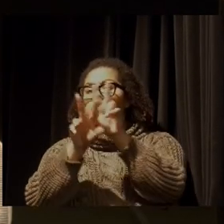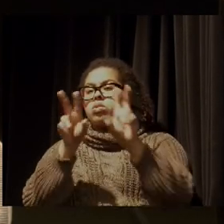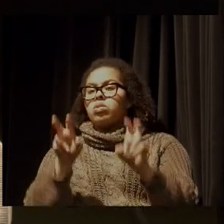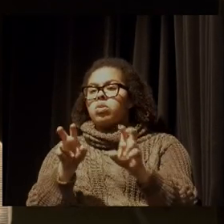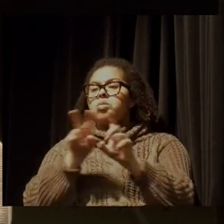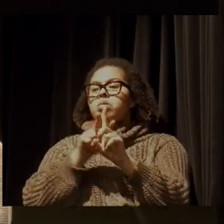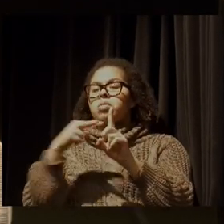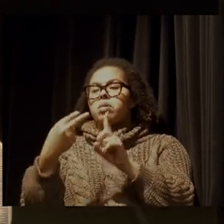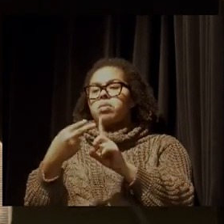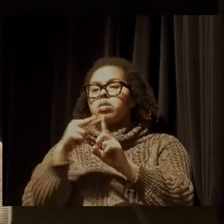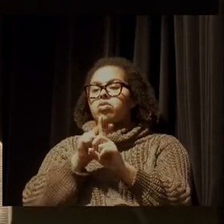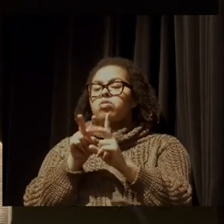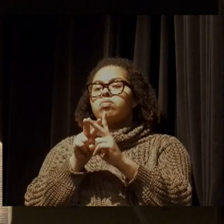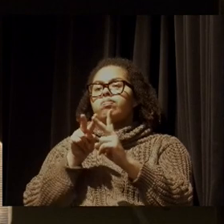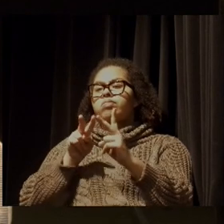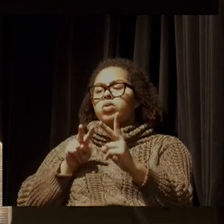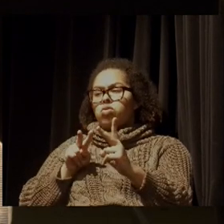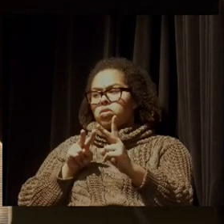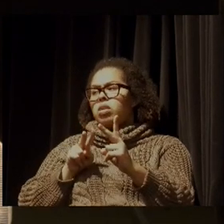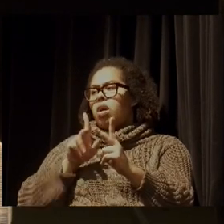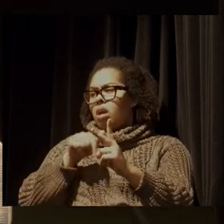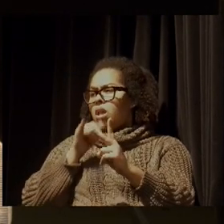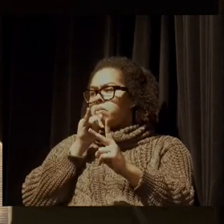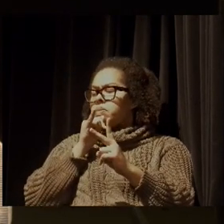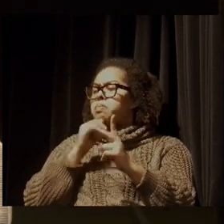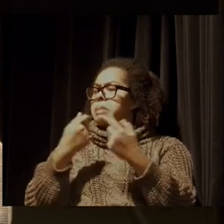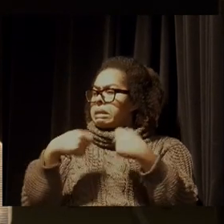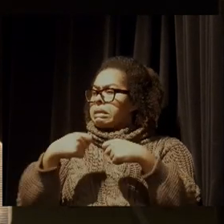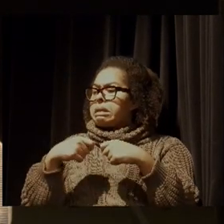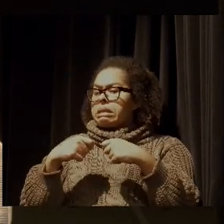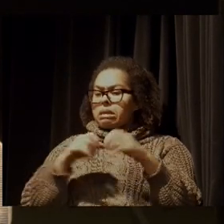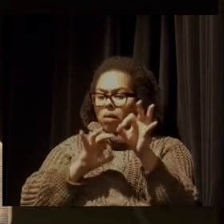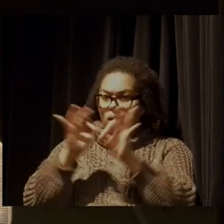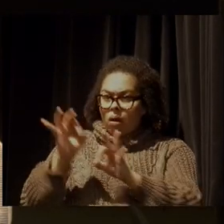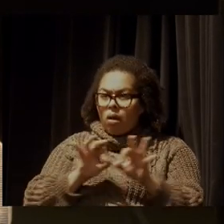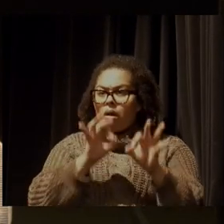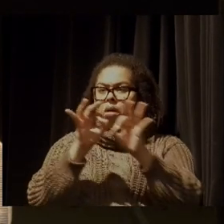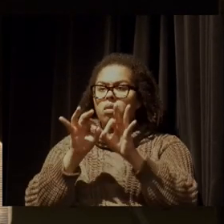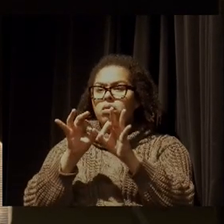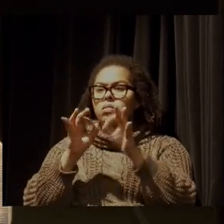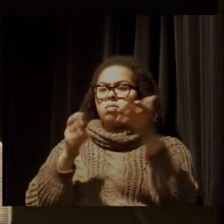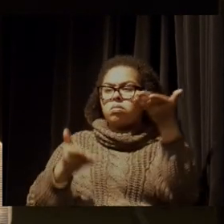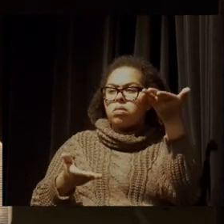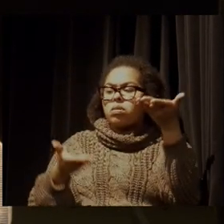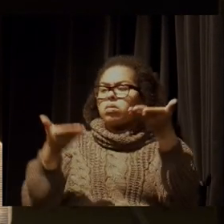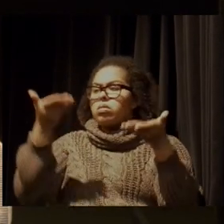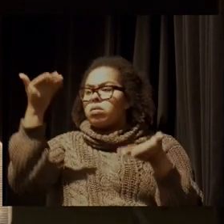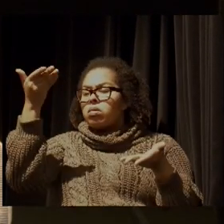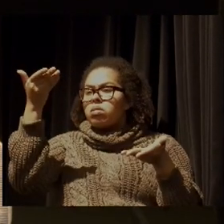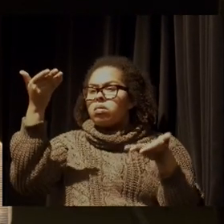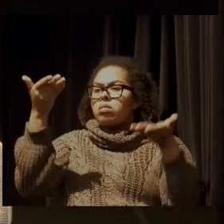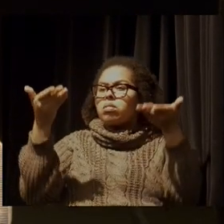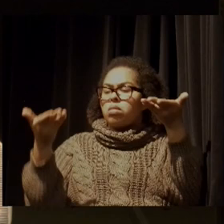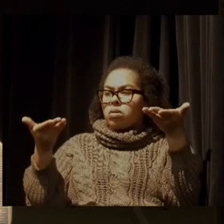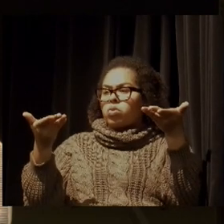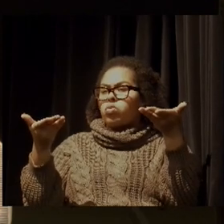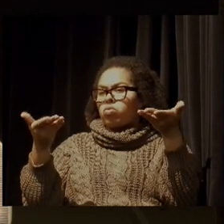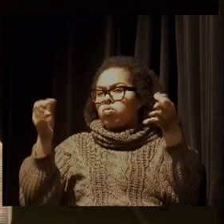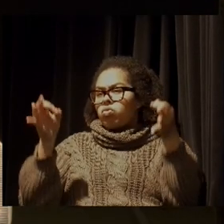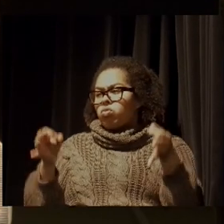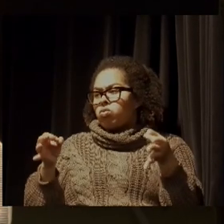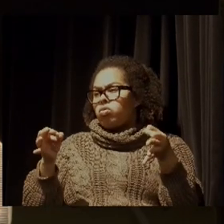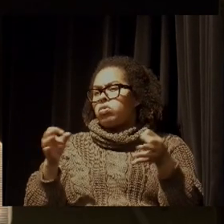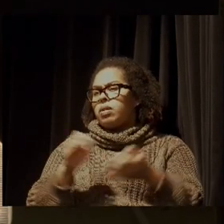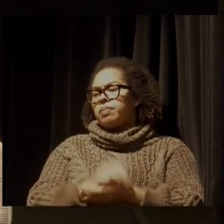é um desafio a ser superado para que a gente chegue a fazer uma disputa ainda mais